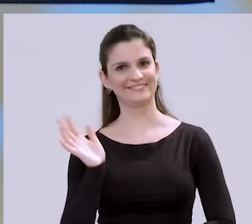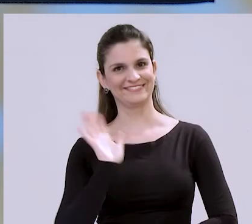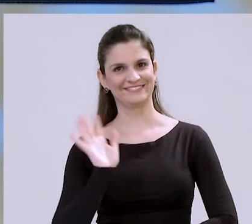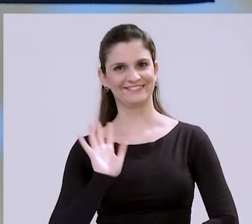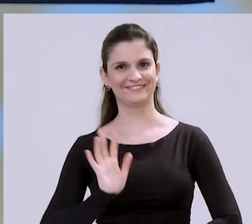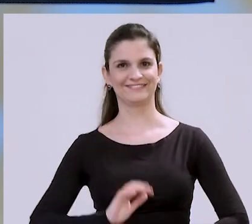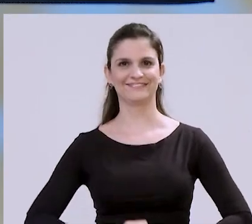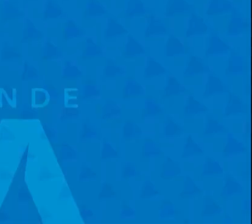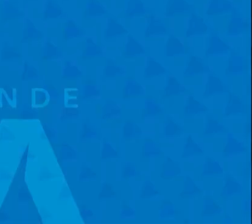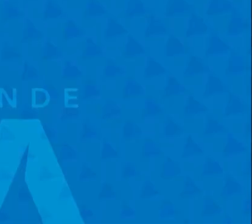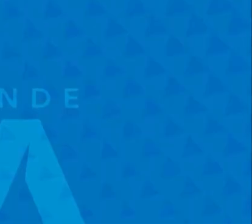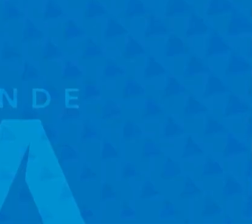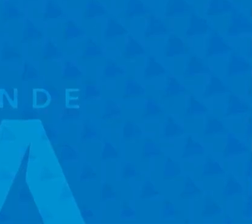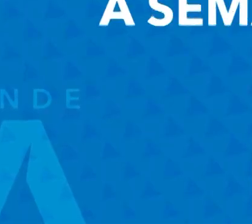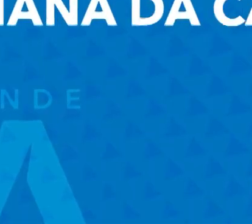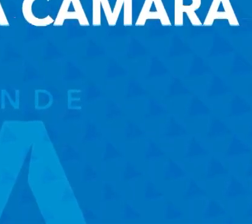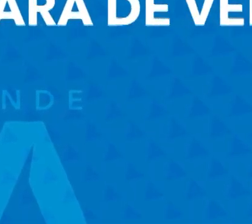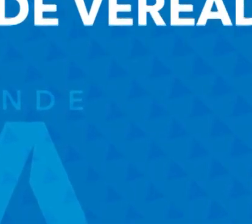Até mais!